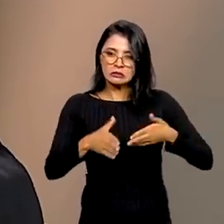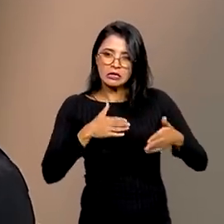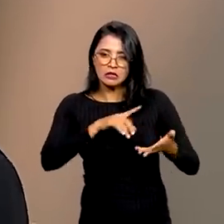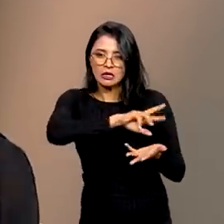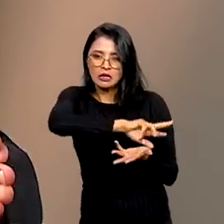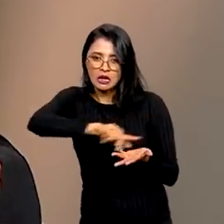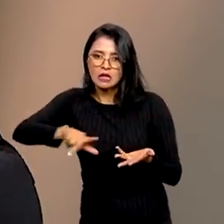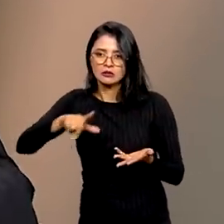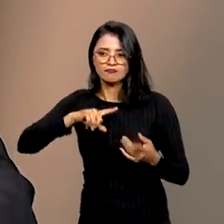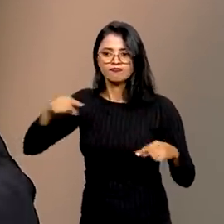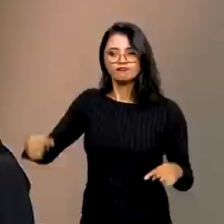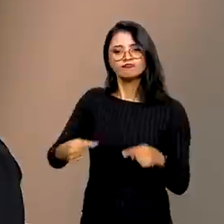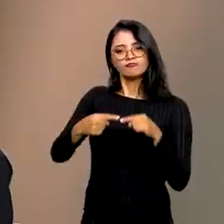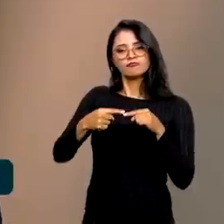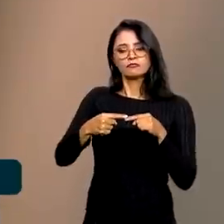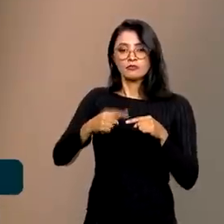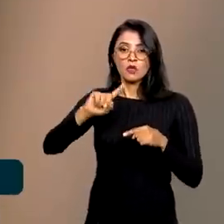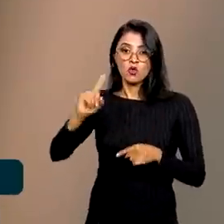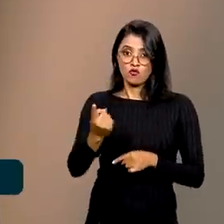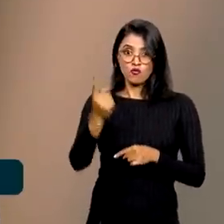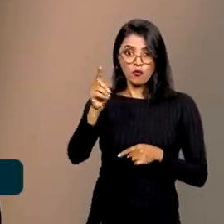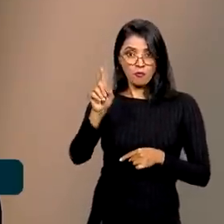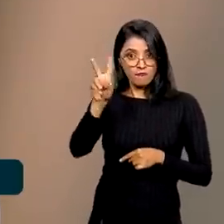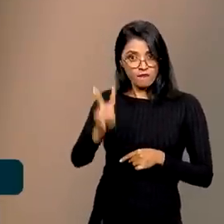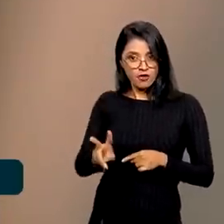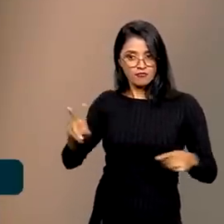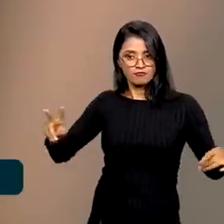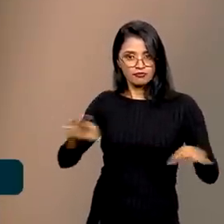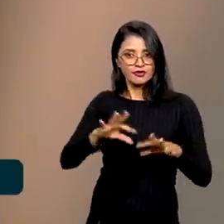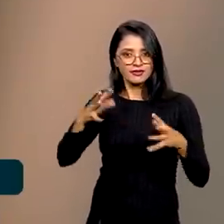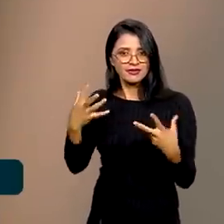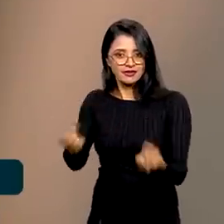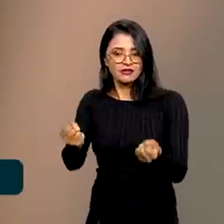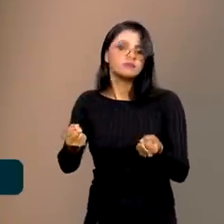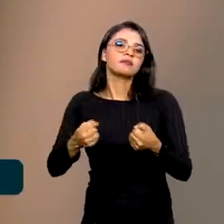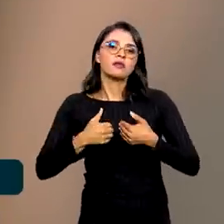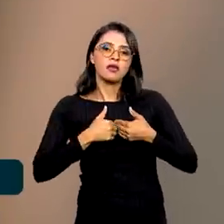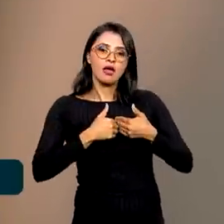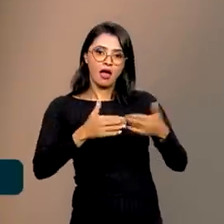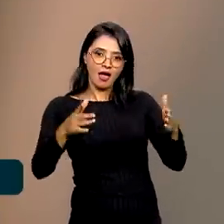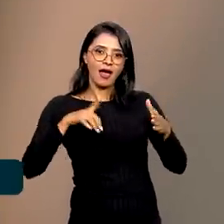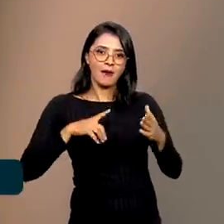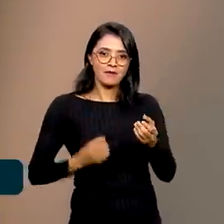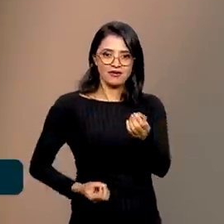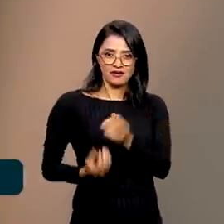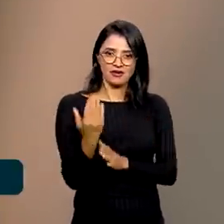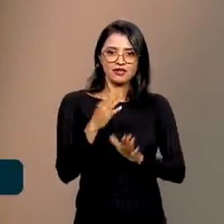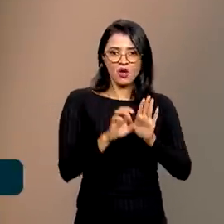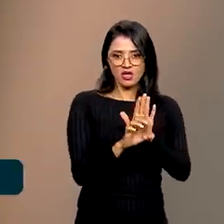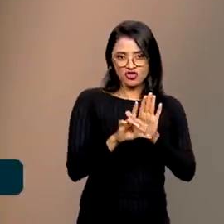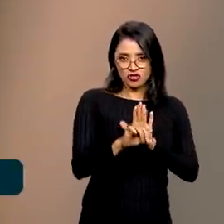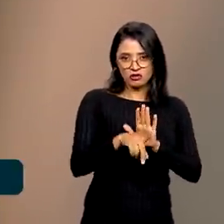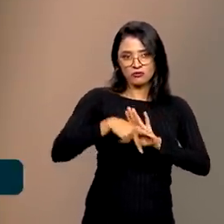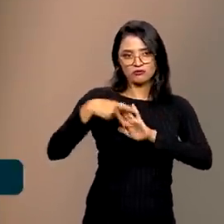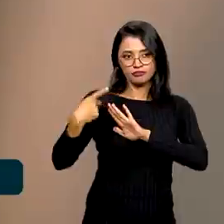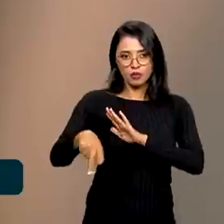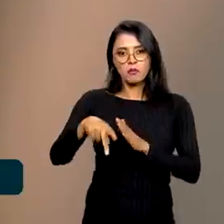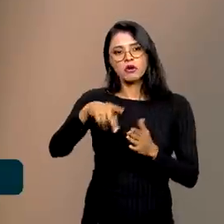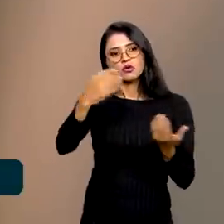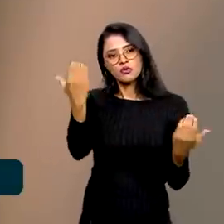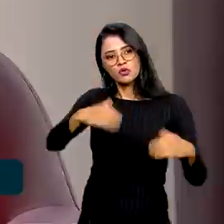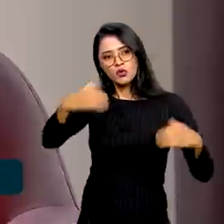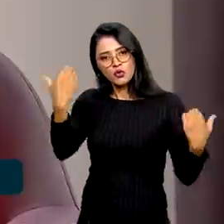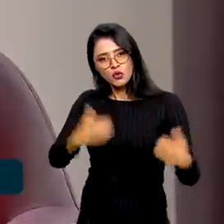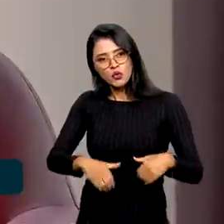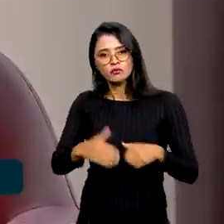etc., né, vão aderir. Uma vez feita a adesão, a gente abre um processo de construção dos editais do concurso, né, com